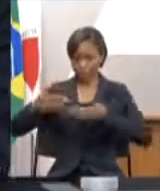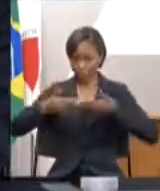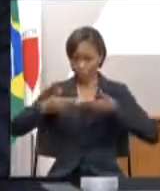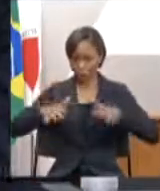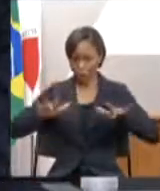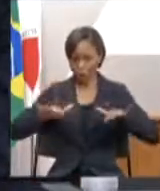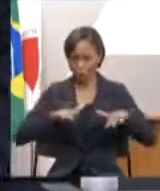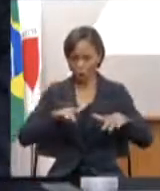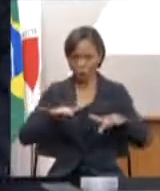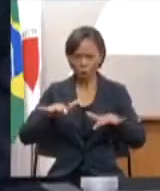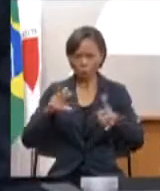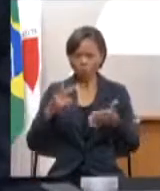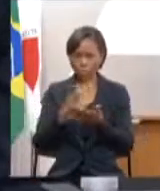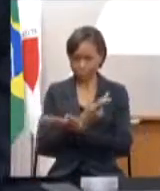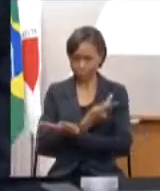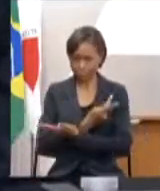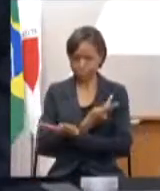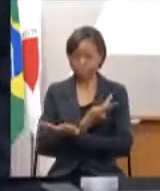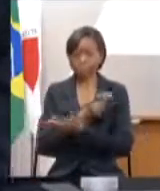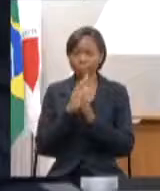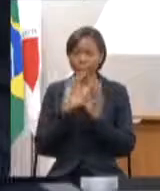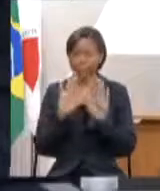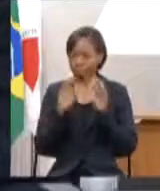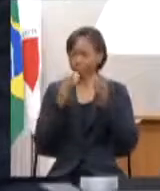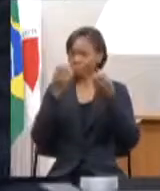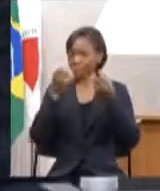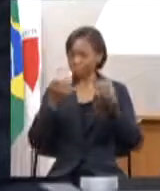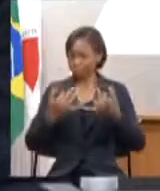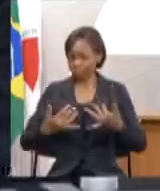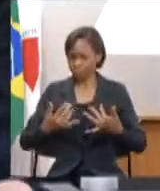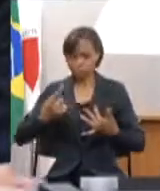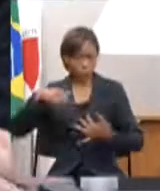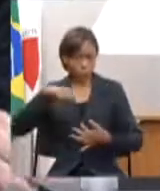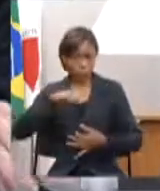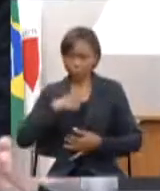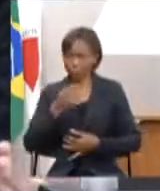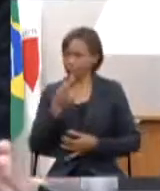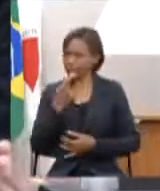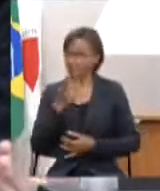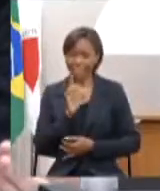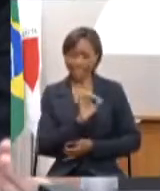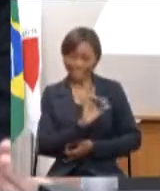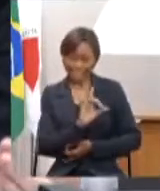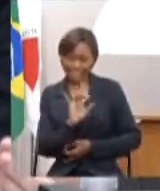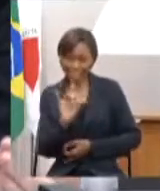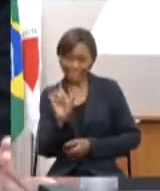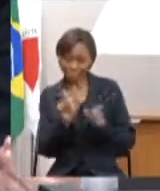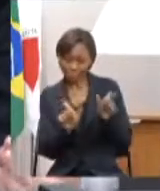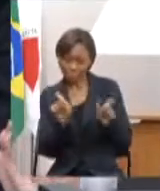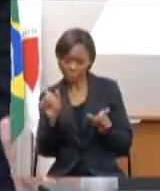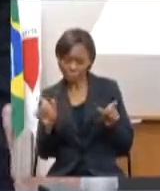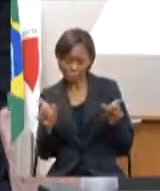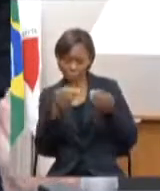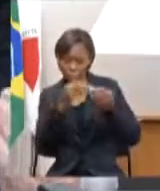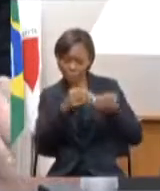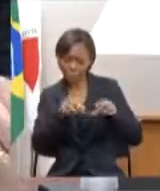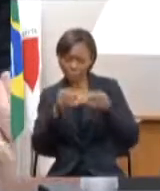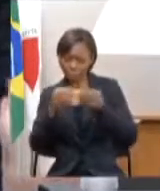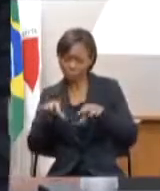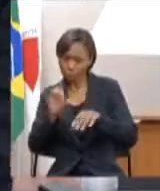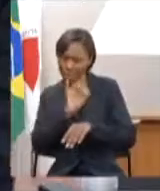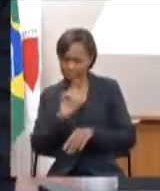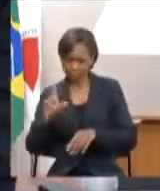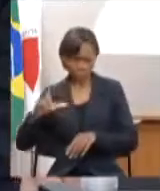queria esclarecer que nós não estamos falando dos danos individuais das pessoas que isso já